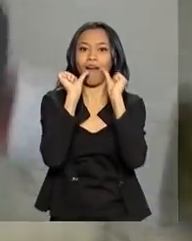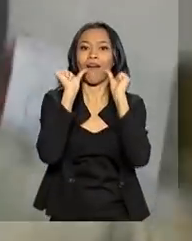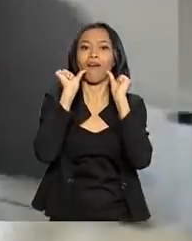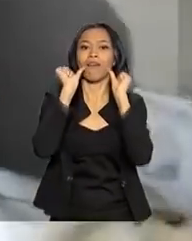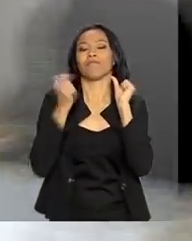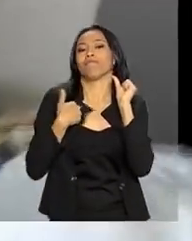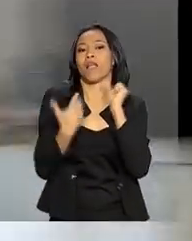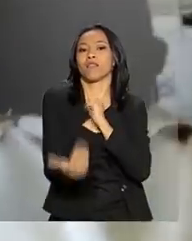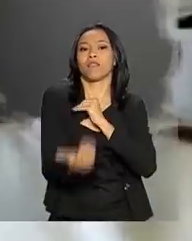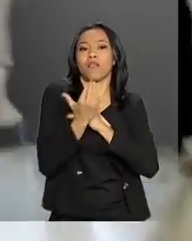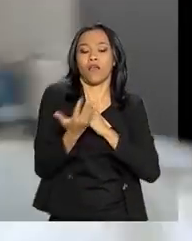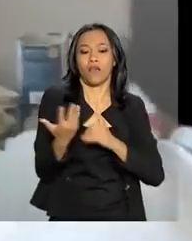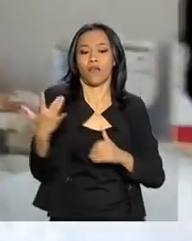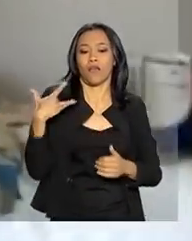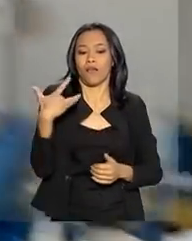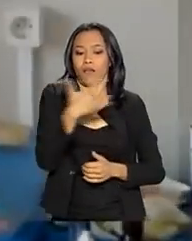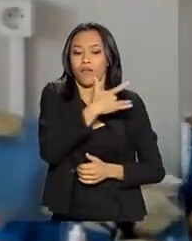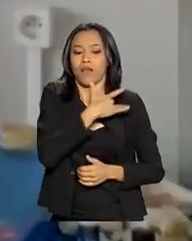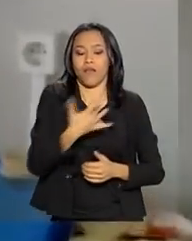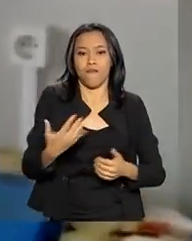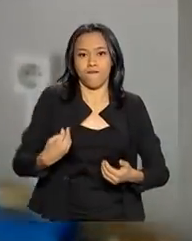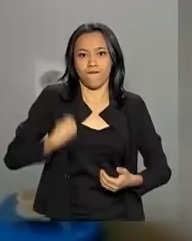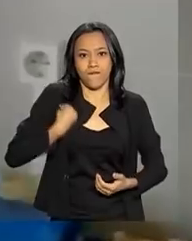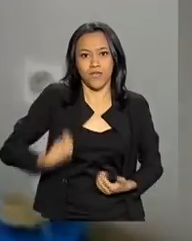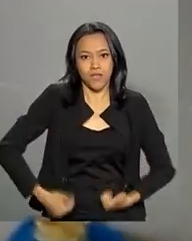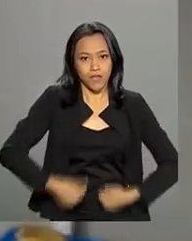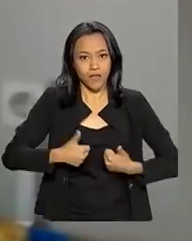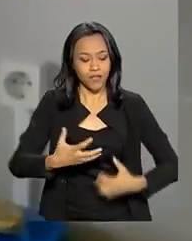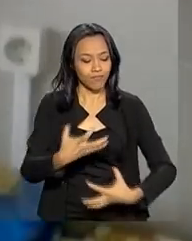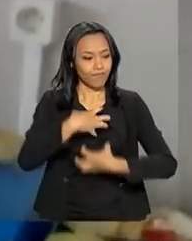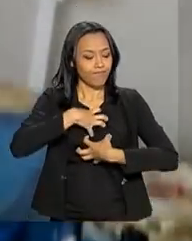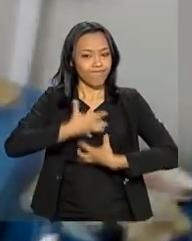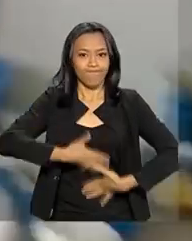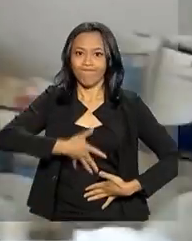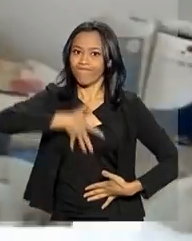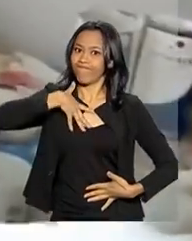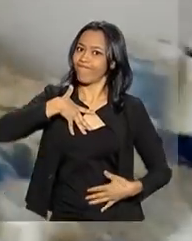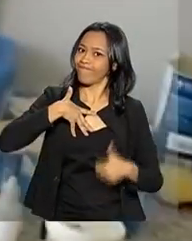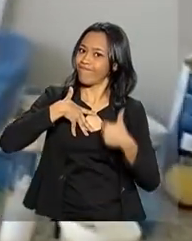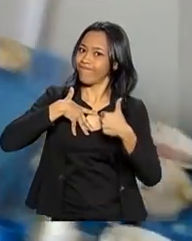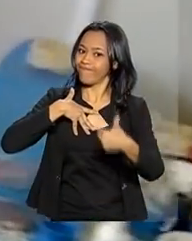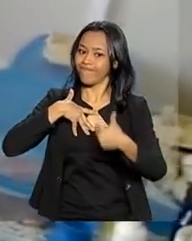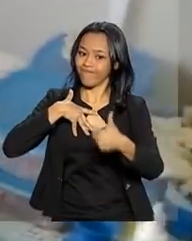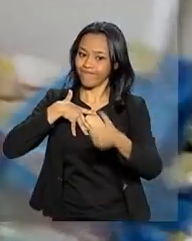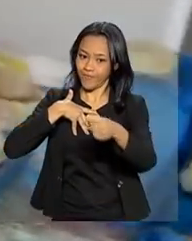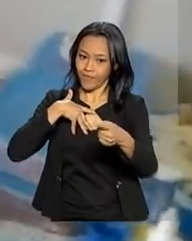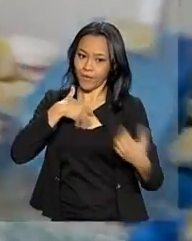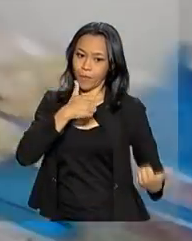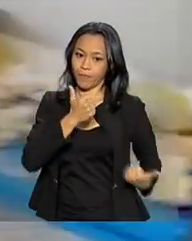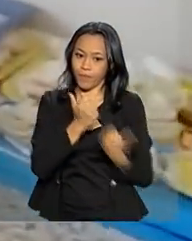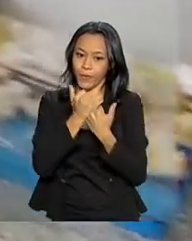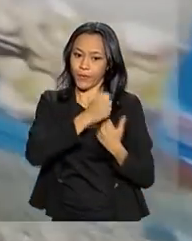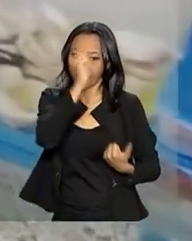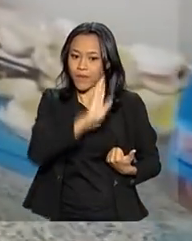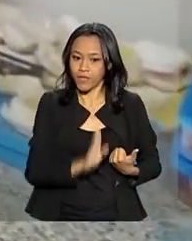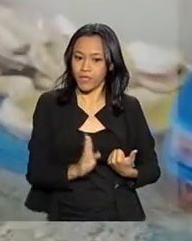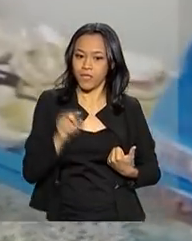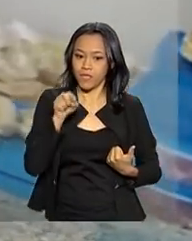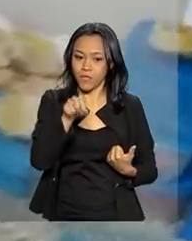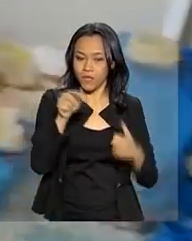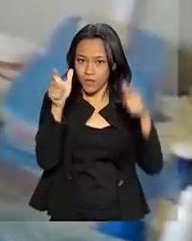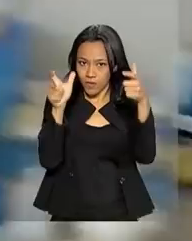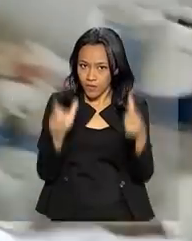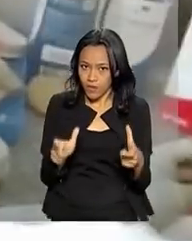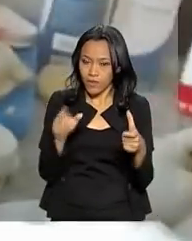devolver qualidade de vida e também autoestima a moçambicanos através de uma iniciativa de cooperação